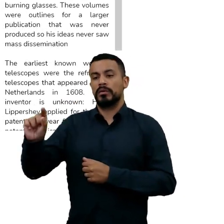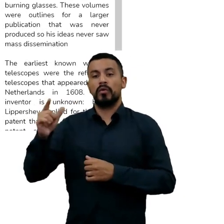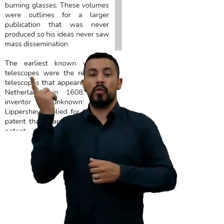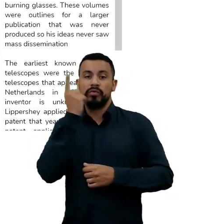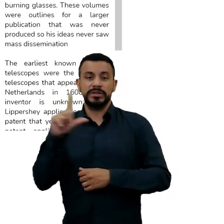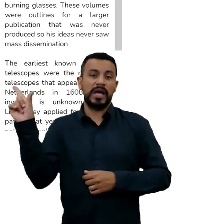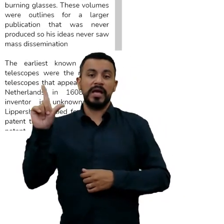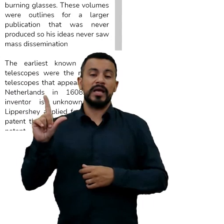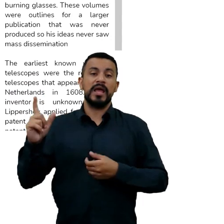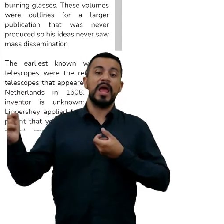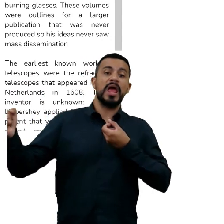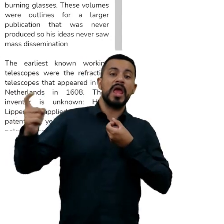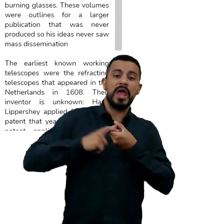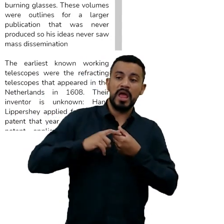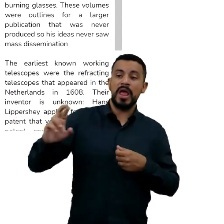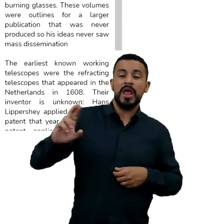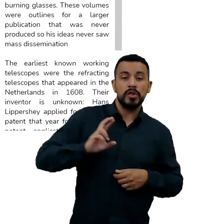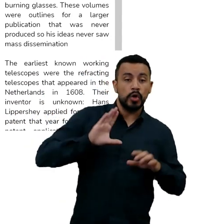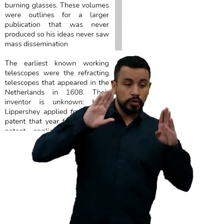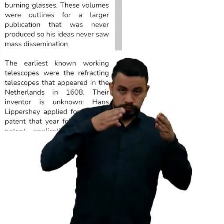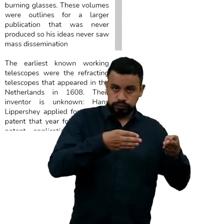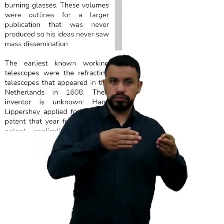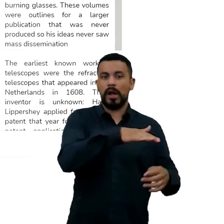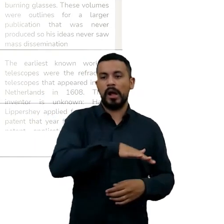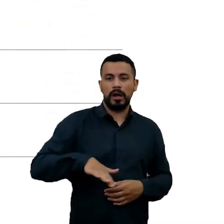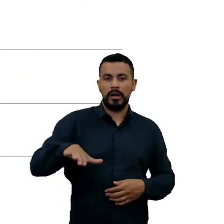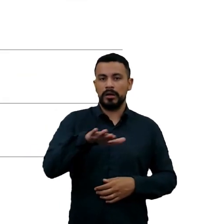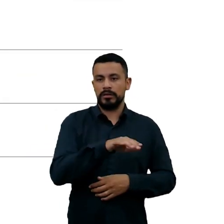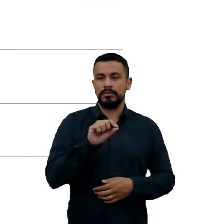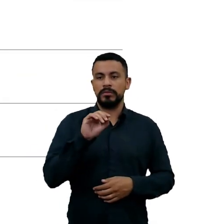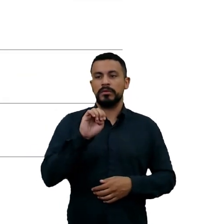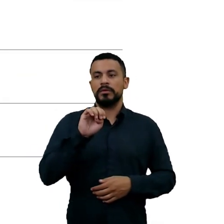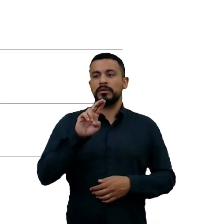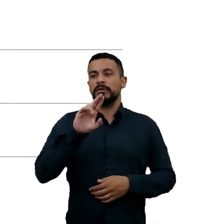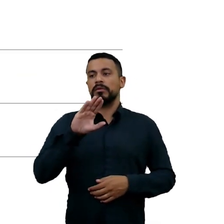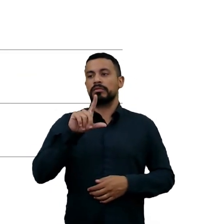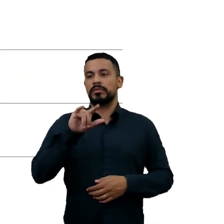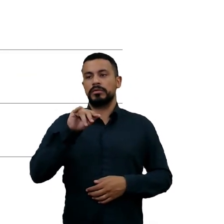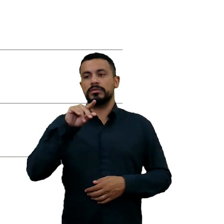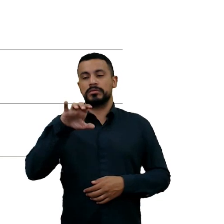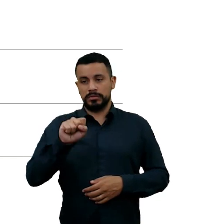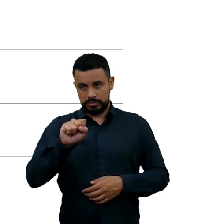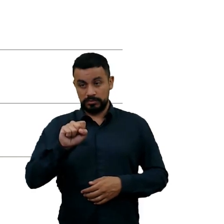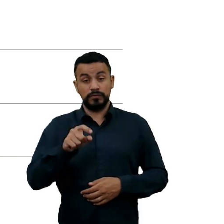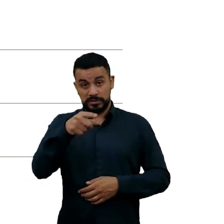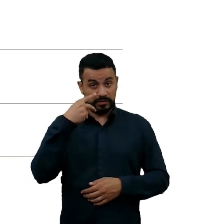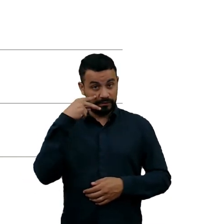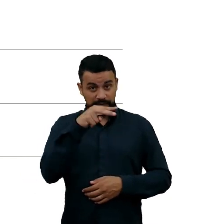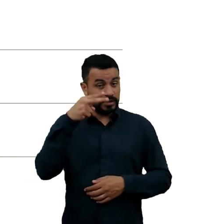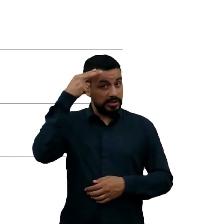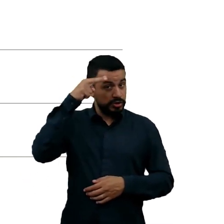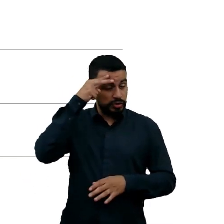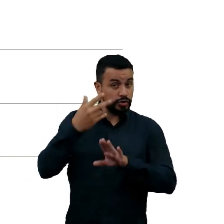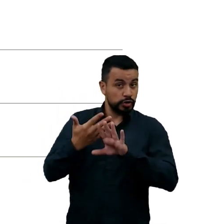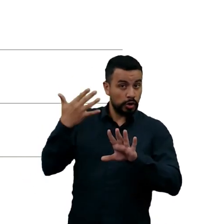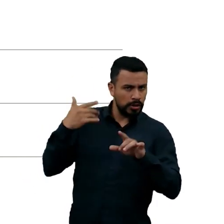a parte de Euclides. Quando nós vemos na história, isso aqui tem a ver com a